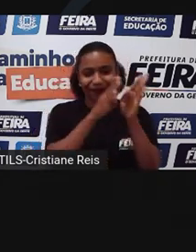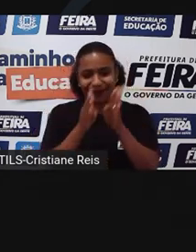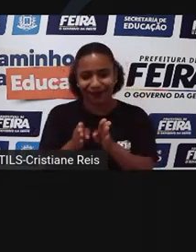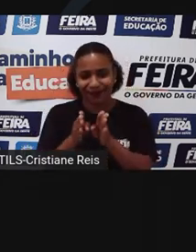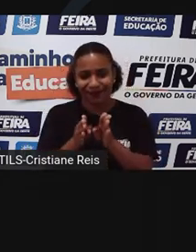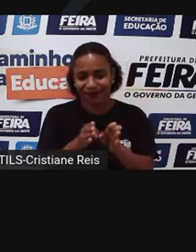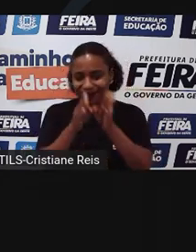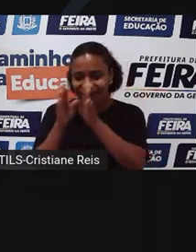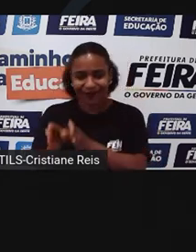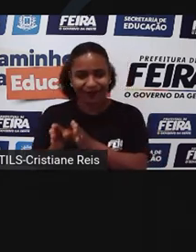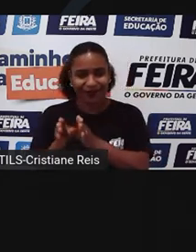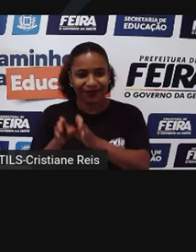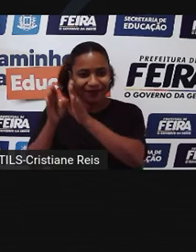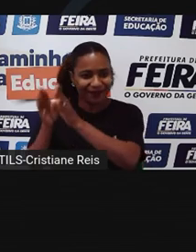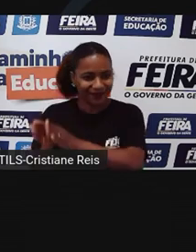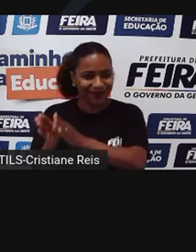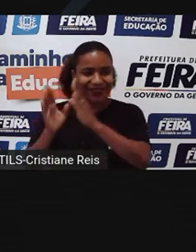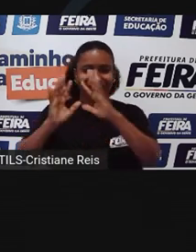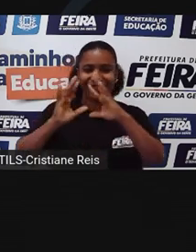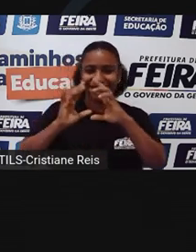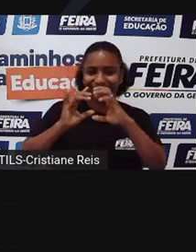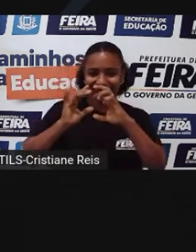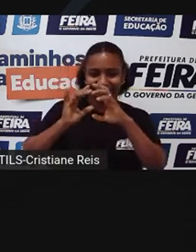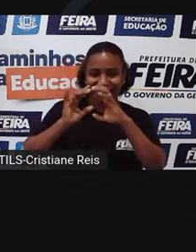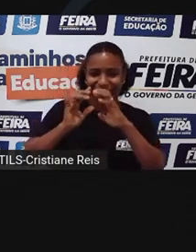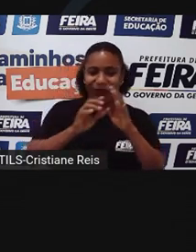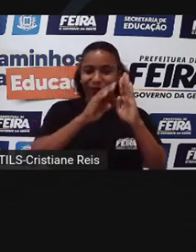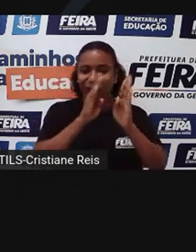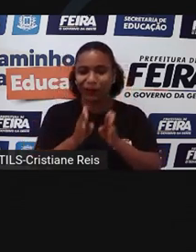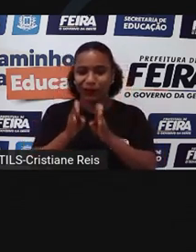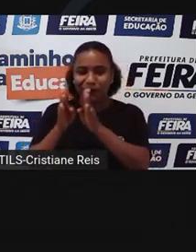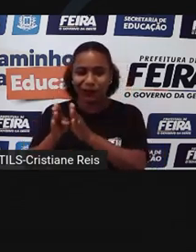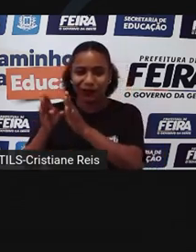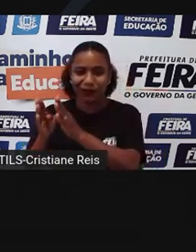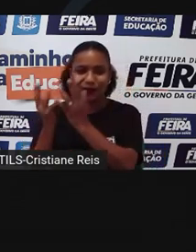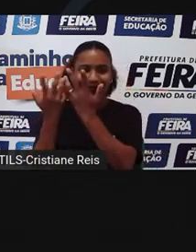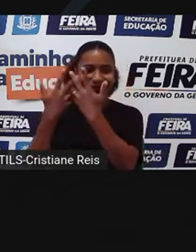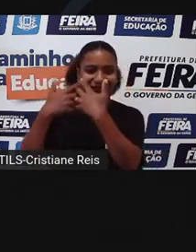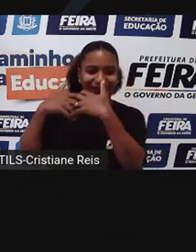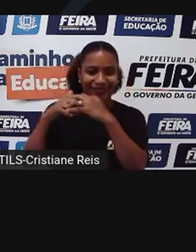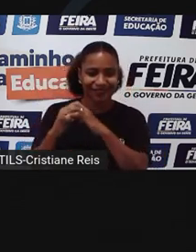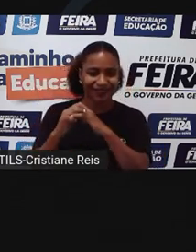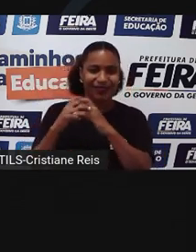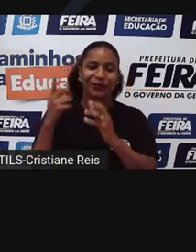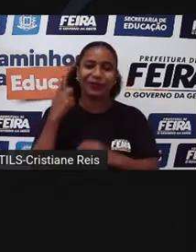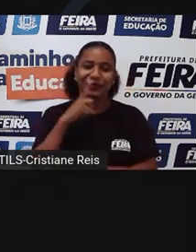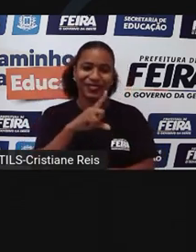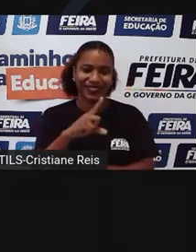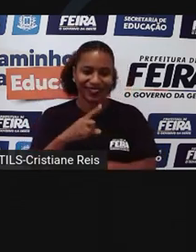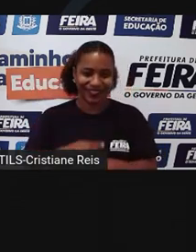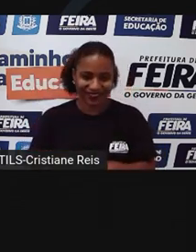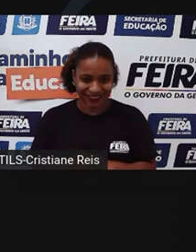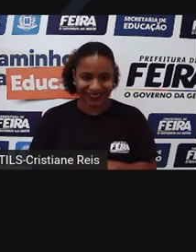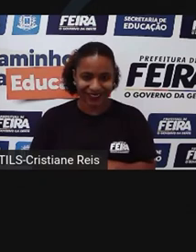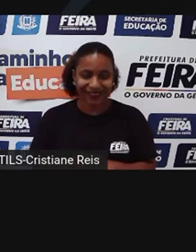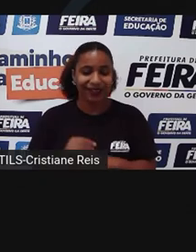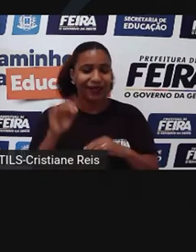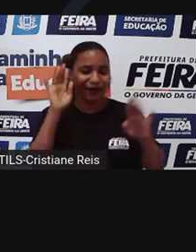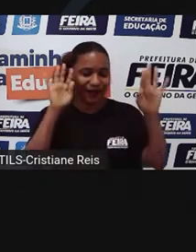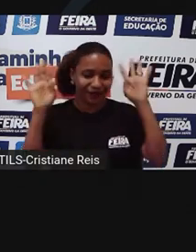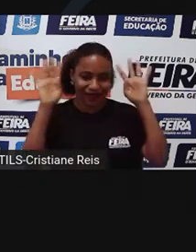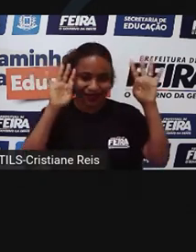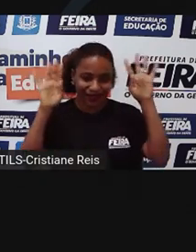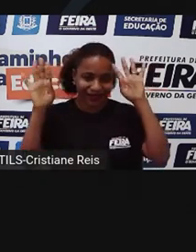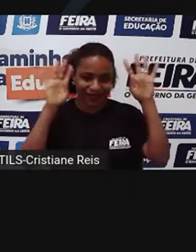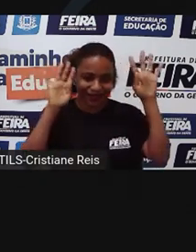lemos, mais nossos cérebros são capazes de vincular causa e efeito. A leitura amplia nossa imaginação, estimulando o lado